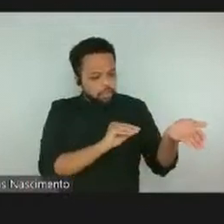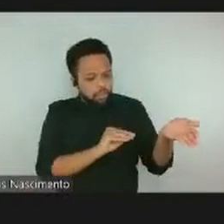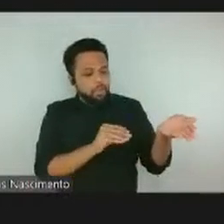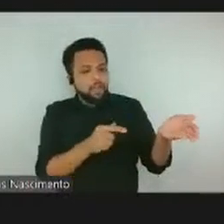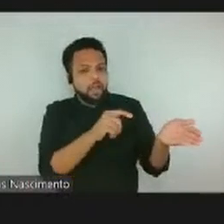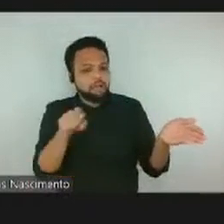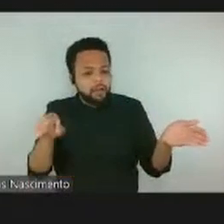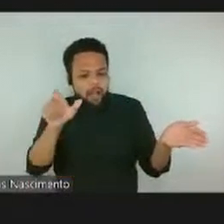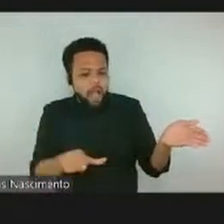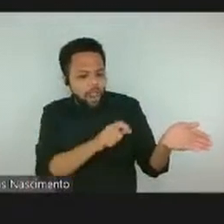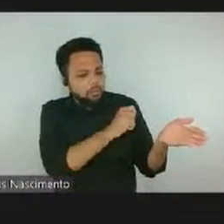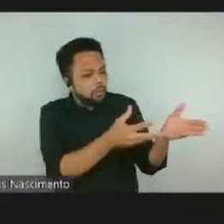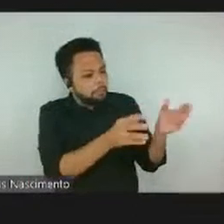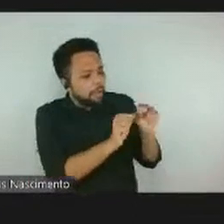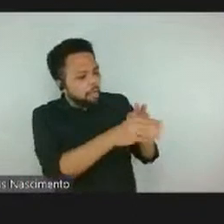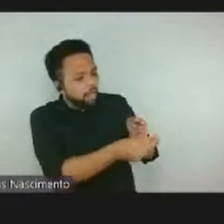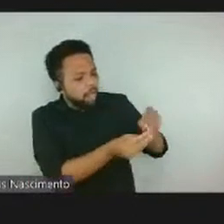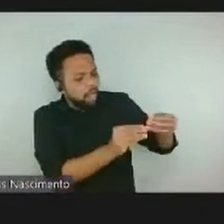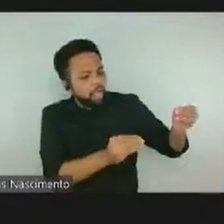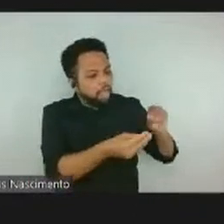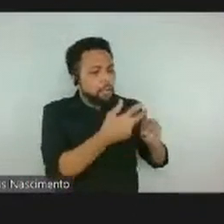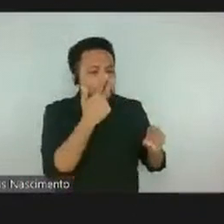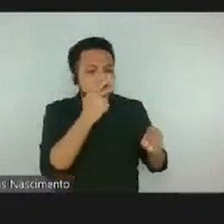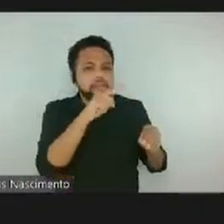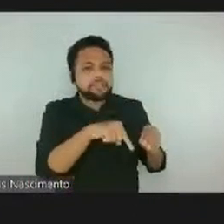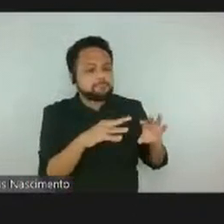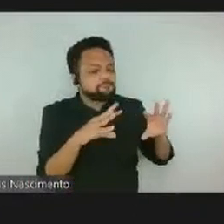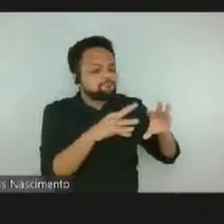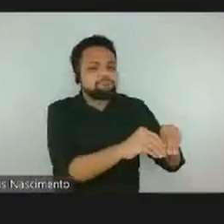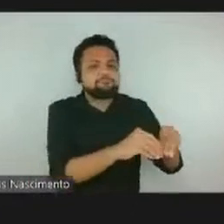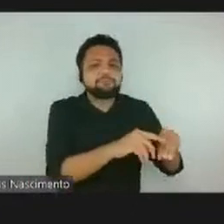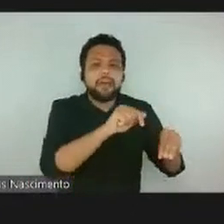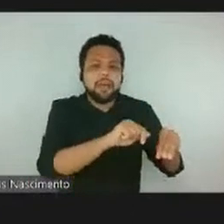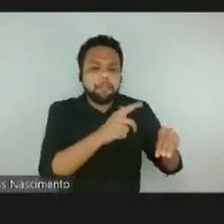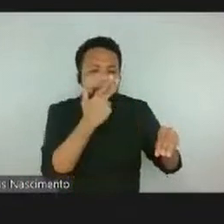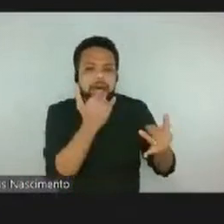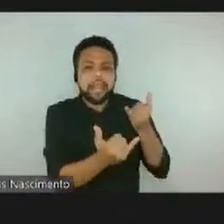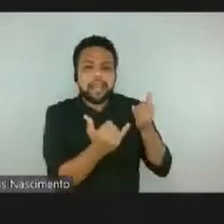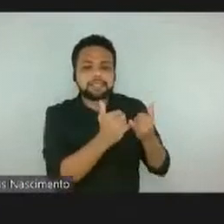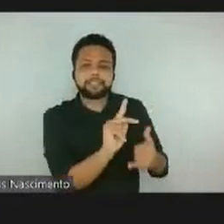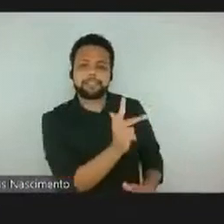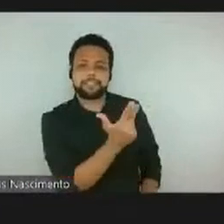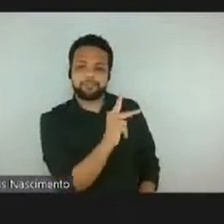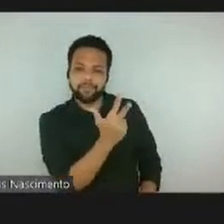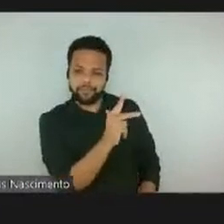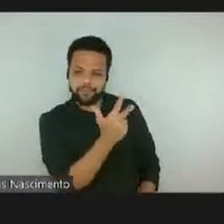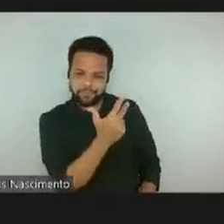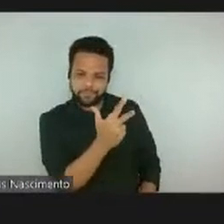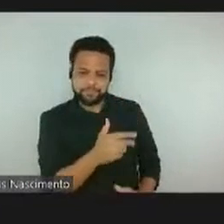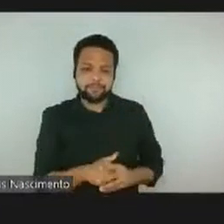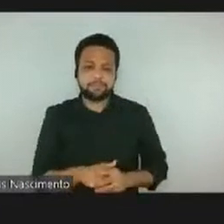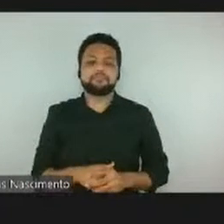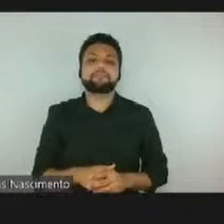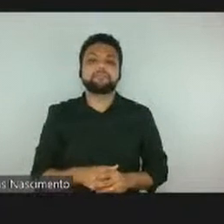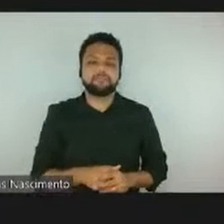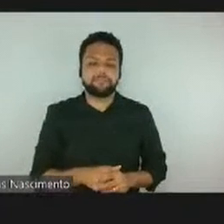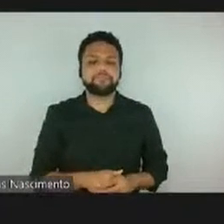com que isso se torne um objeto tridimensional. E dessa experiência,